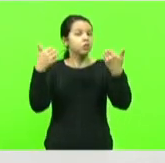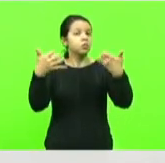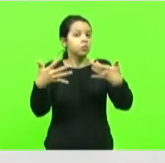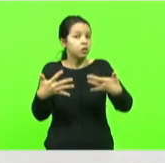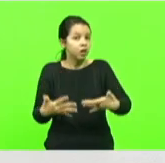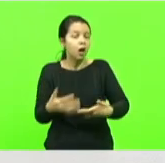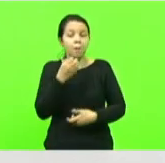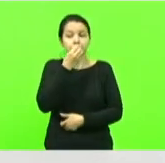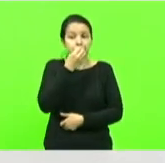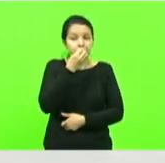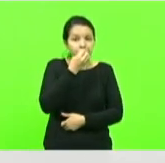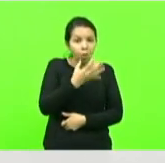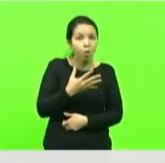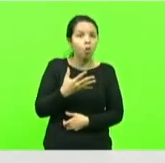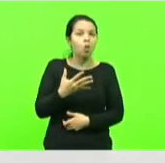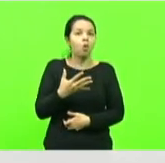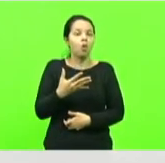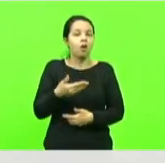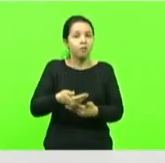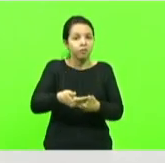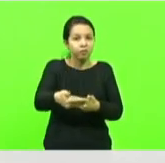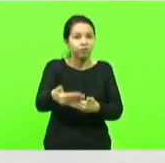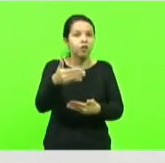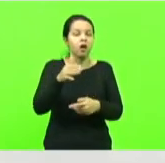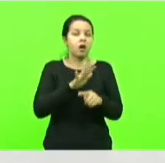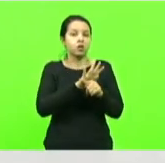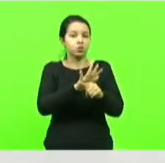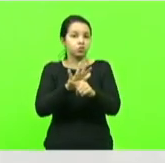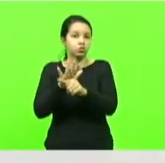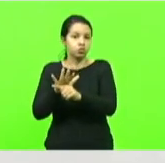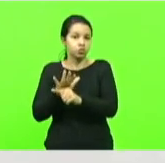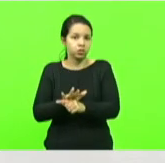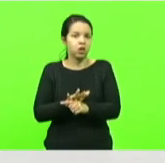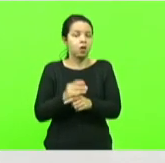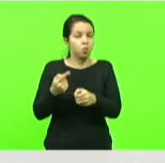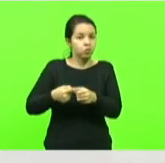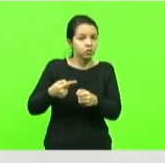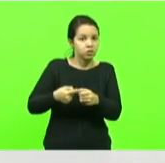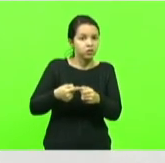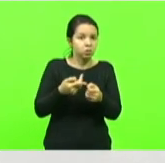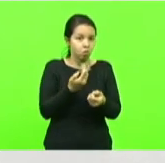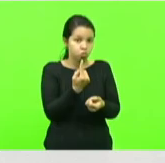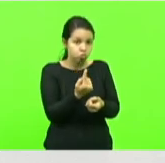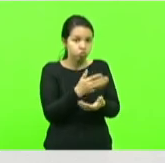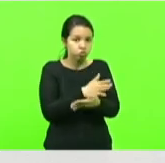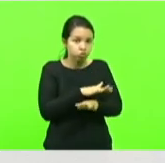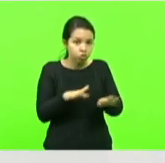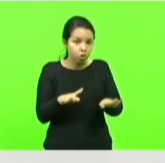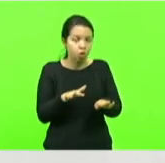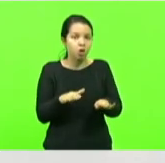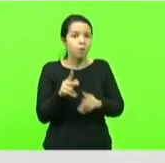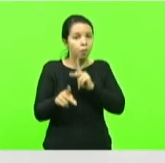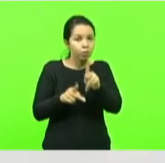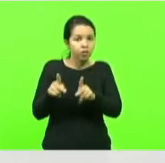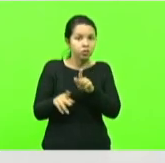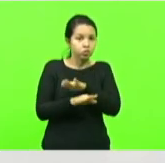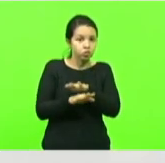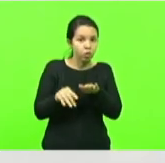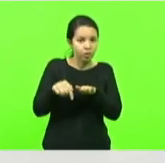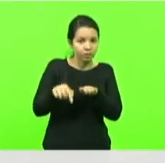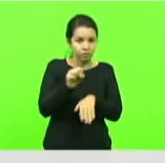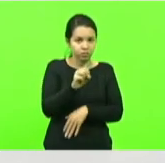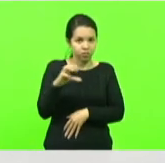boas que tem pela frente que vai beneficiar não apenas um município e que não vai beneficiar apenas a população de Santa Catarina